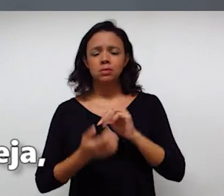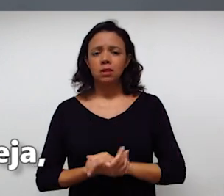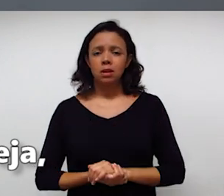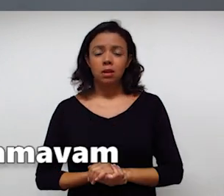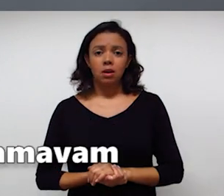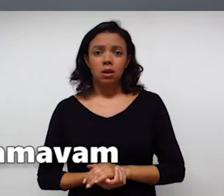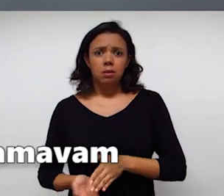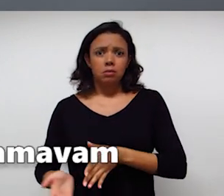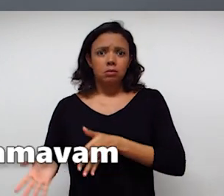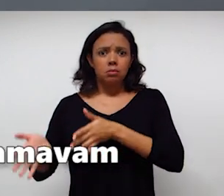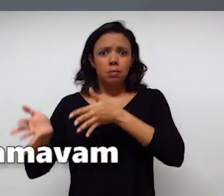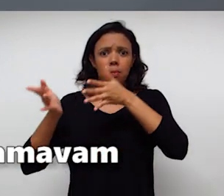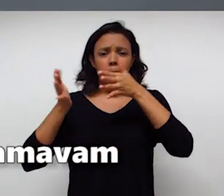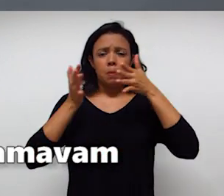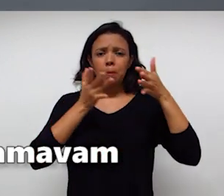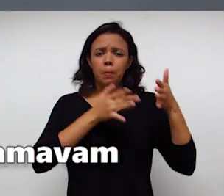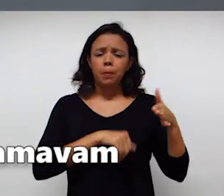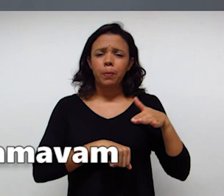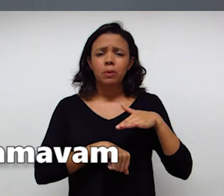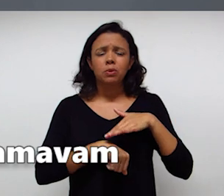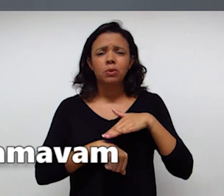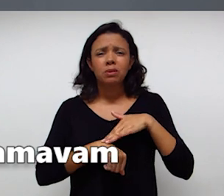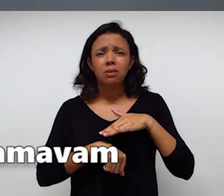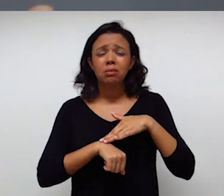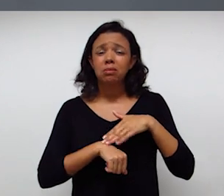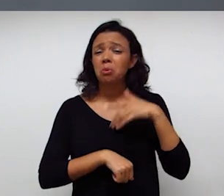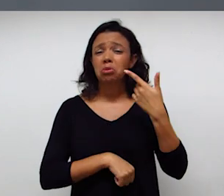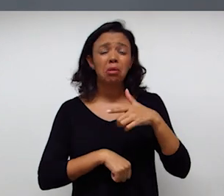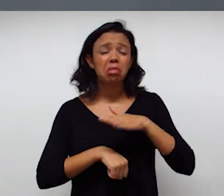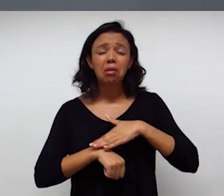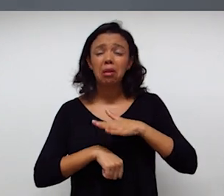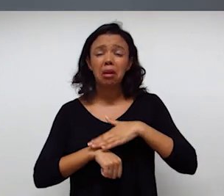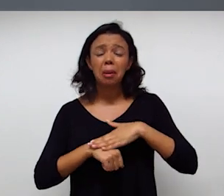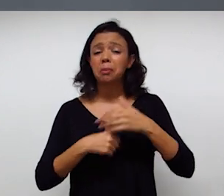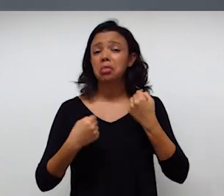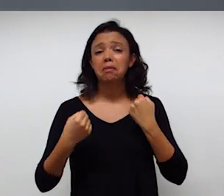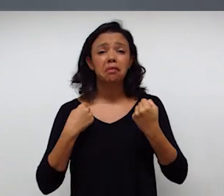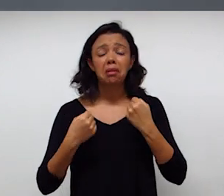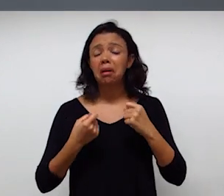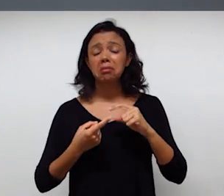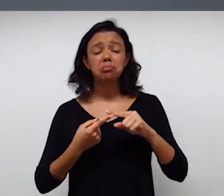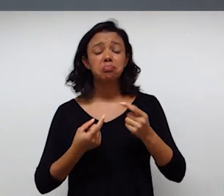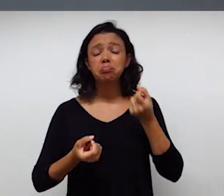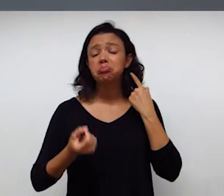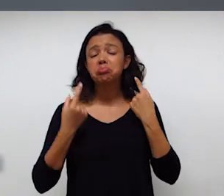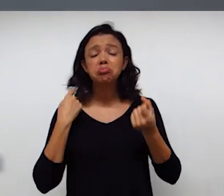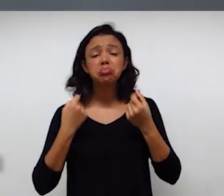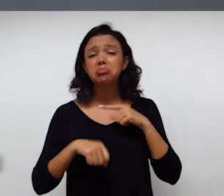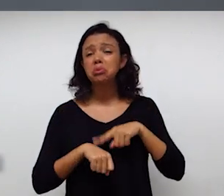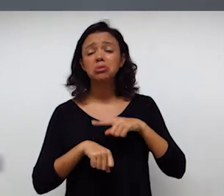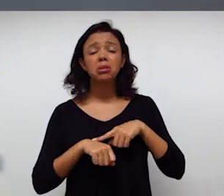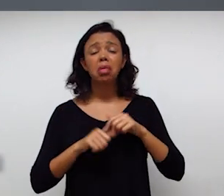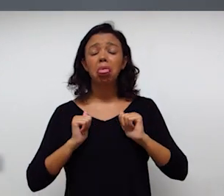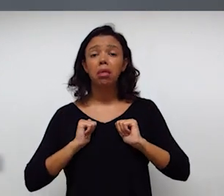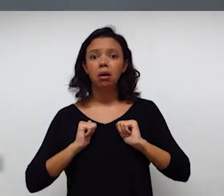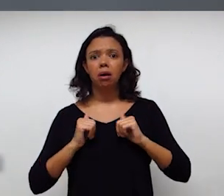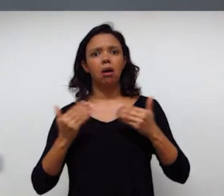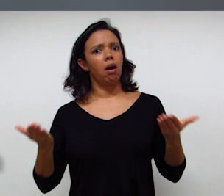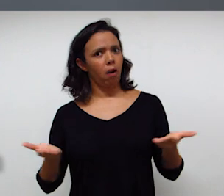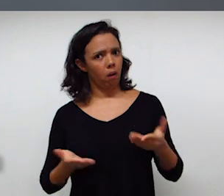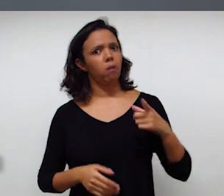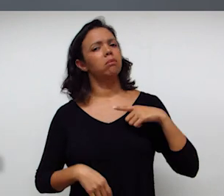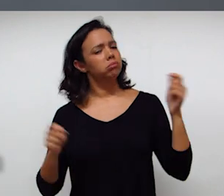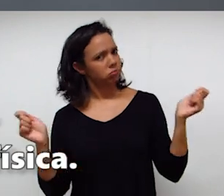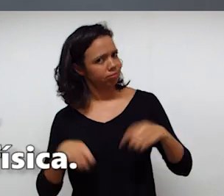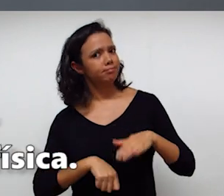seja, durante muito tempo as pessoas reclamaram que não tinham tempo para fazer atividade física. Hoje, a gente estando